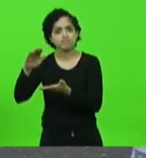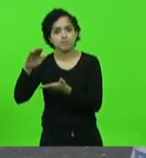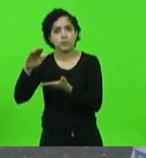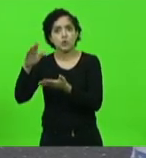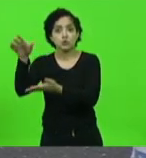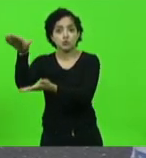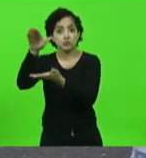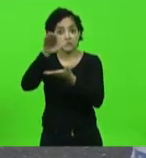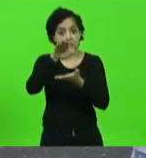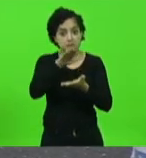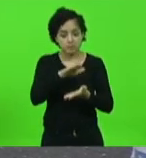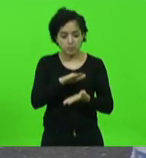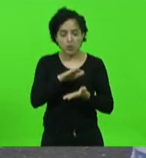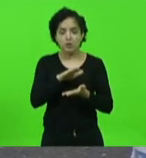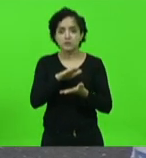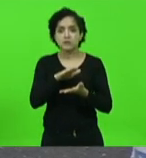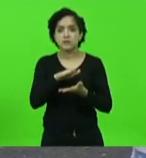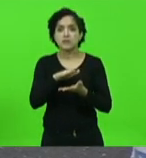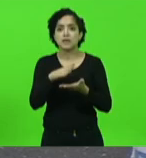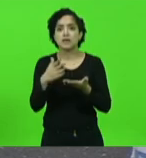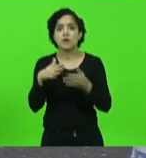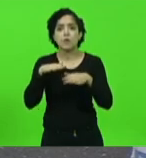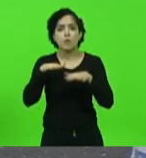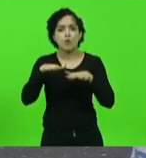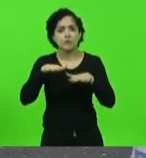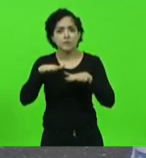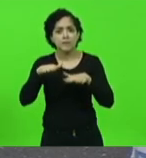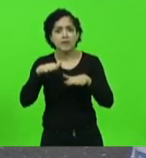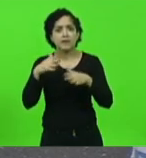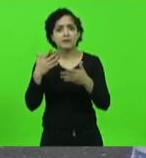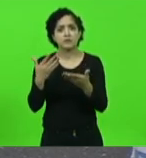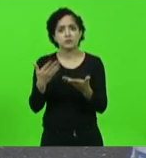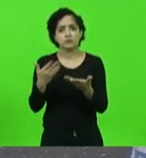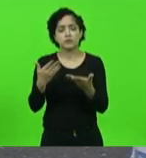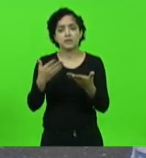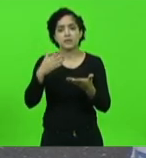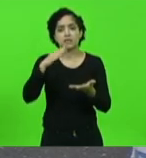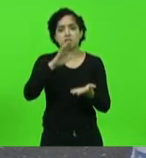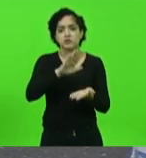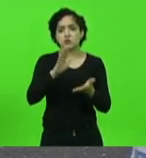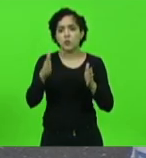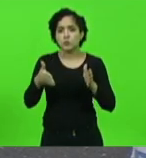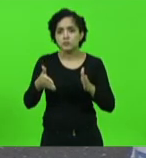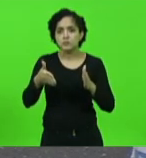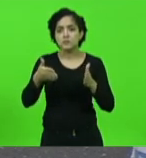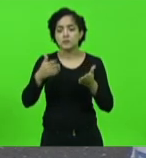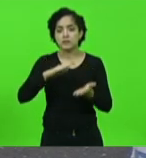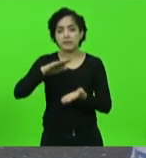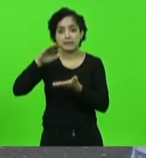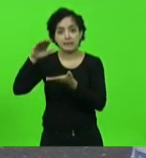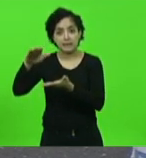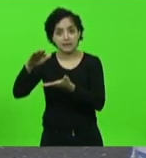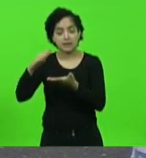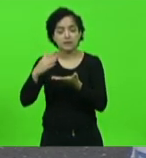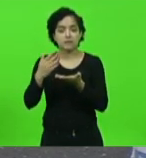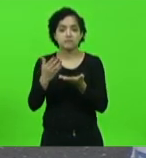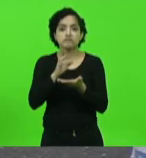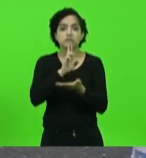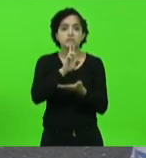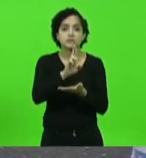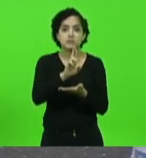importa o movimento de containers de cargas e que acabam resultando